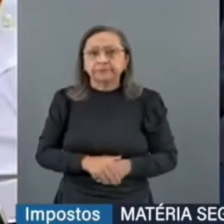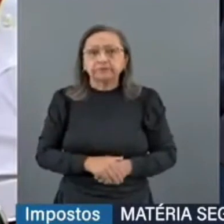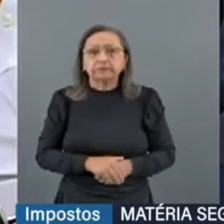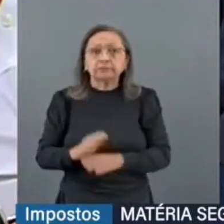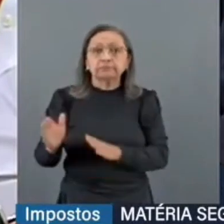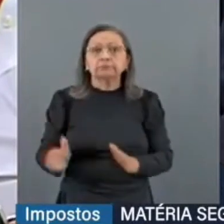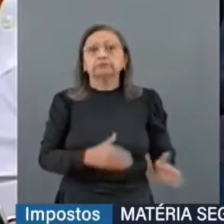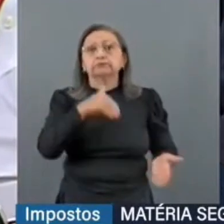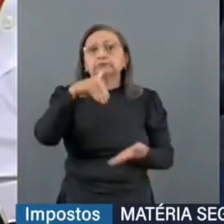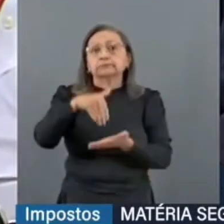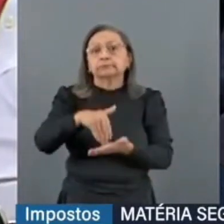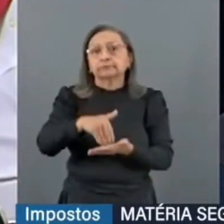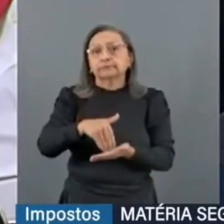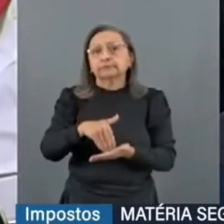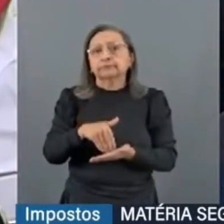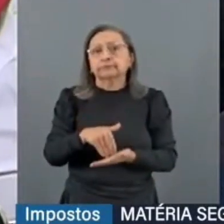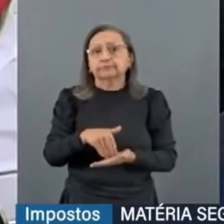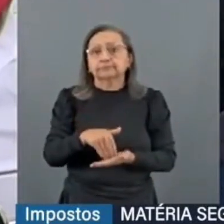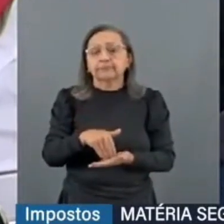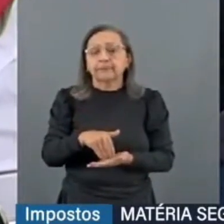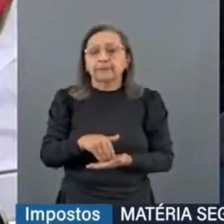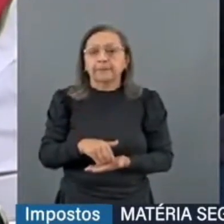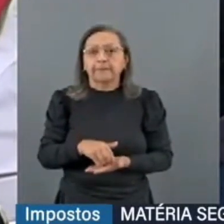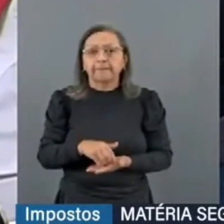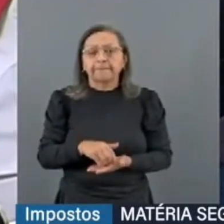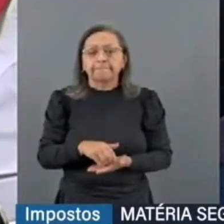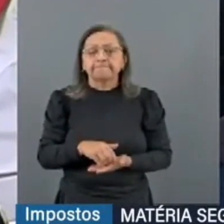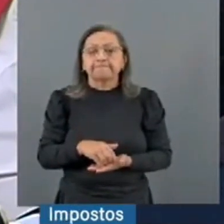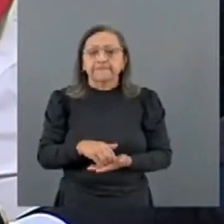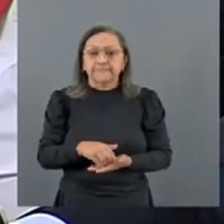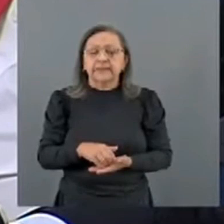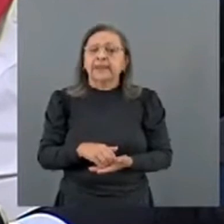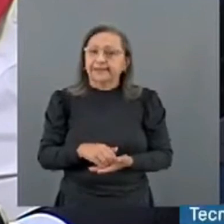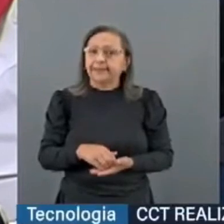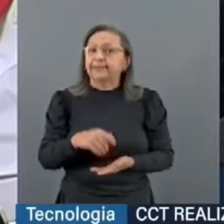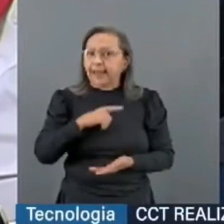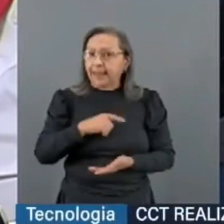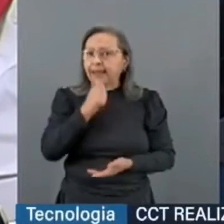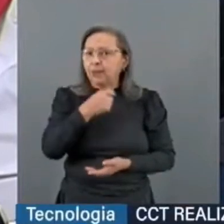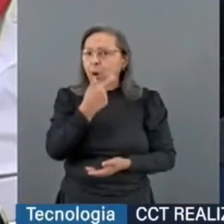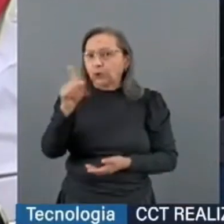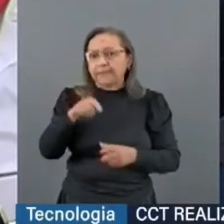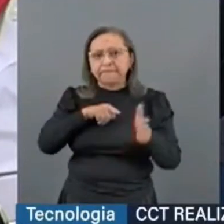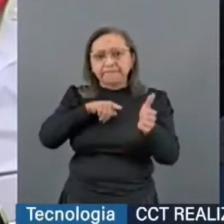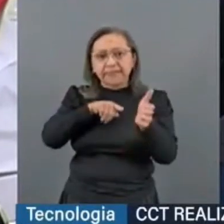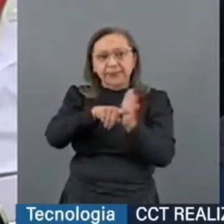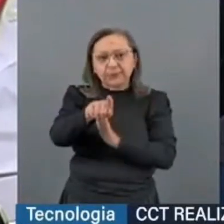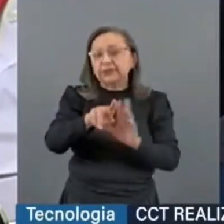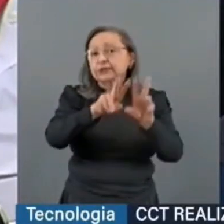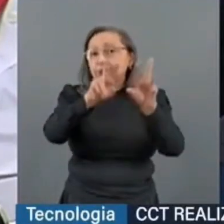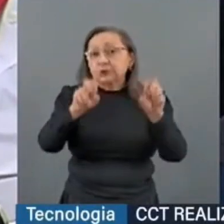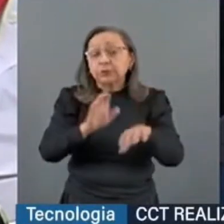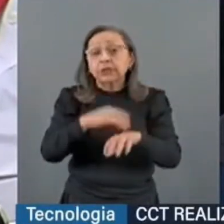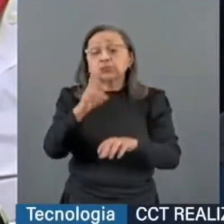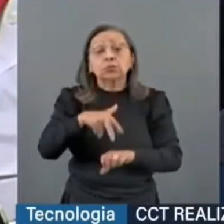Por último, e aqui eu finalizo, eu tenho ainda uma pergunta para a V. Exª sobre a